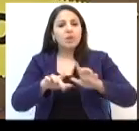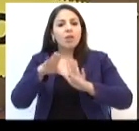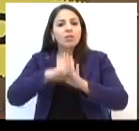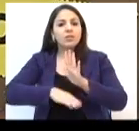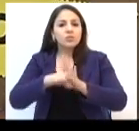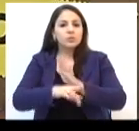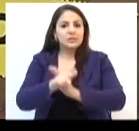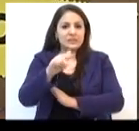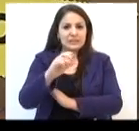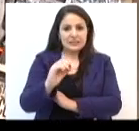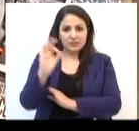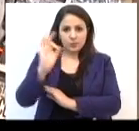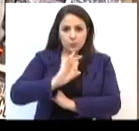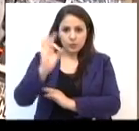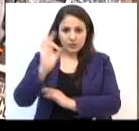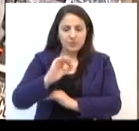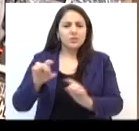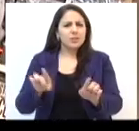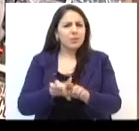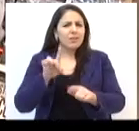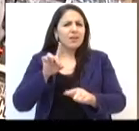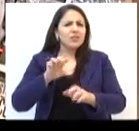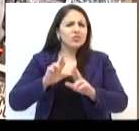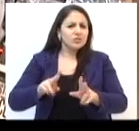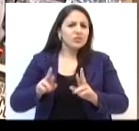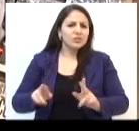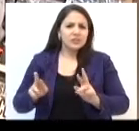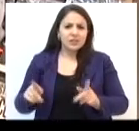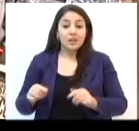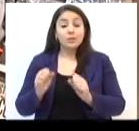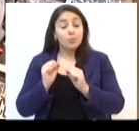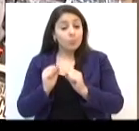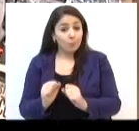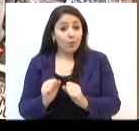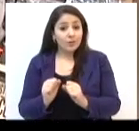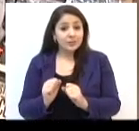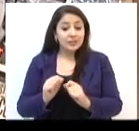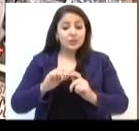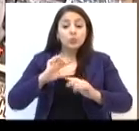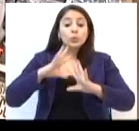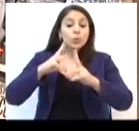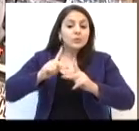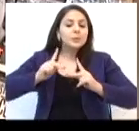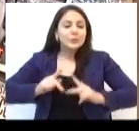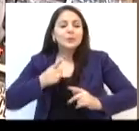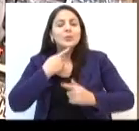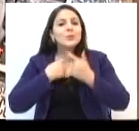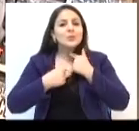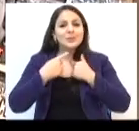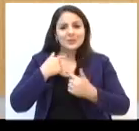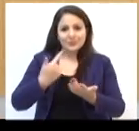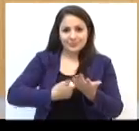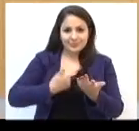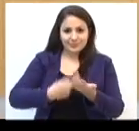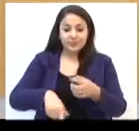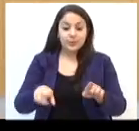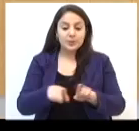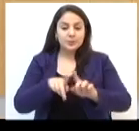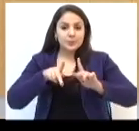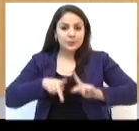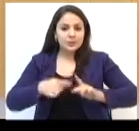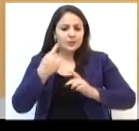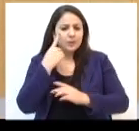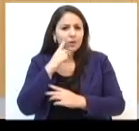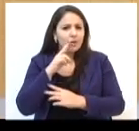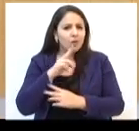a 70%. E com tanta variedade, é possível agradar a todos os públicos. E para